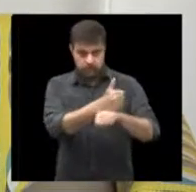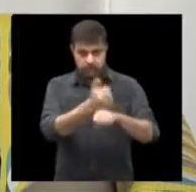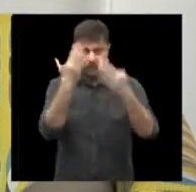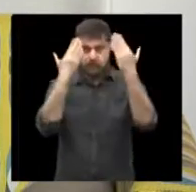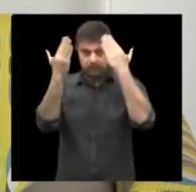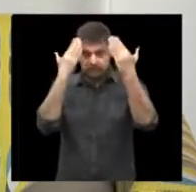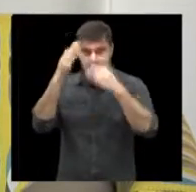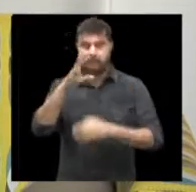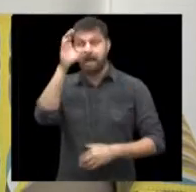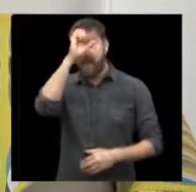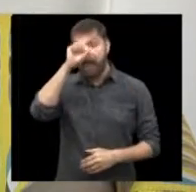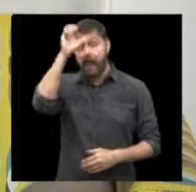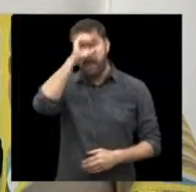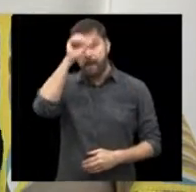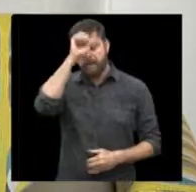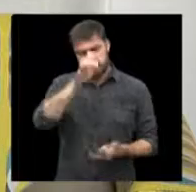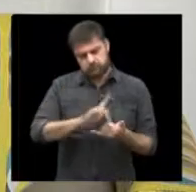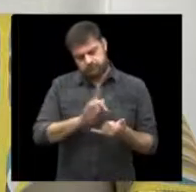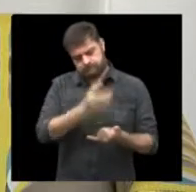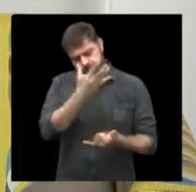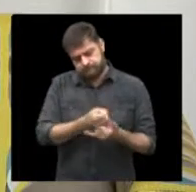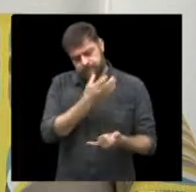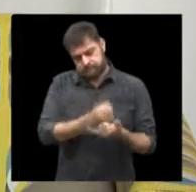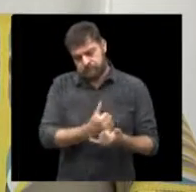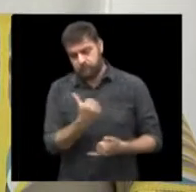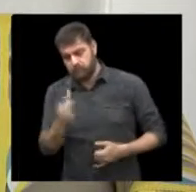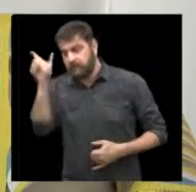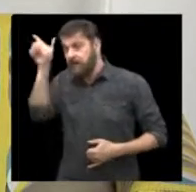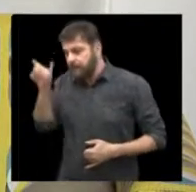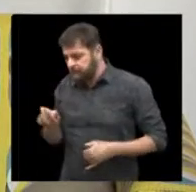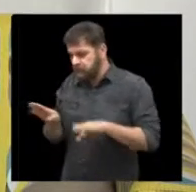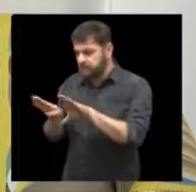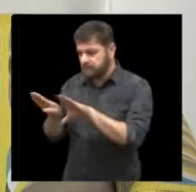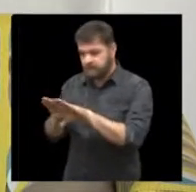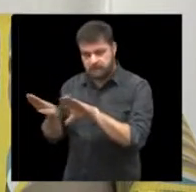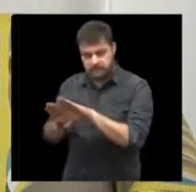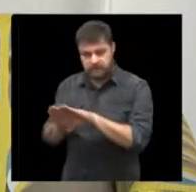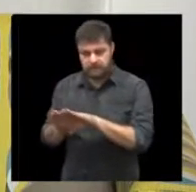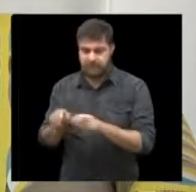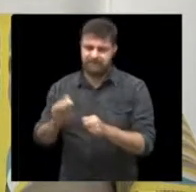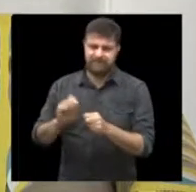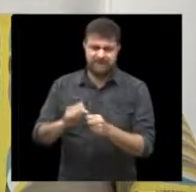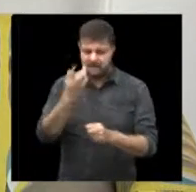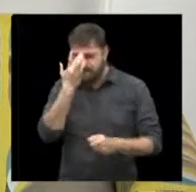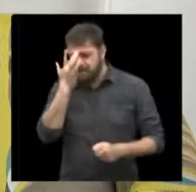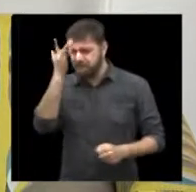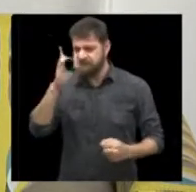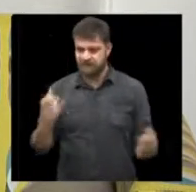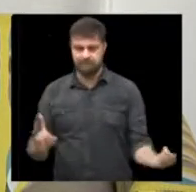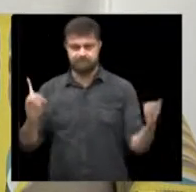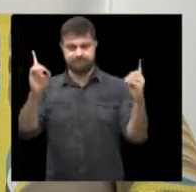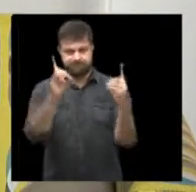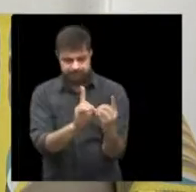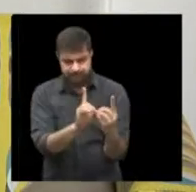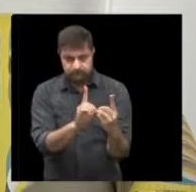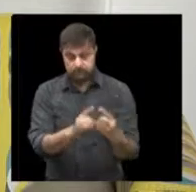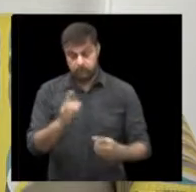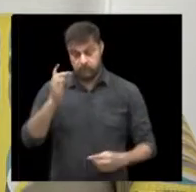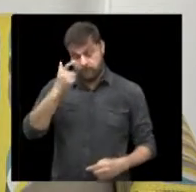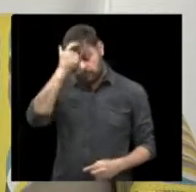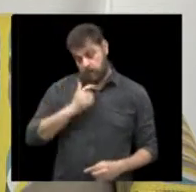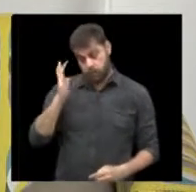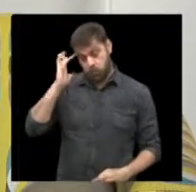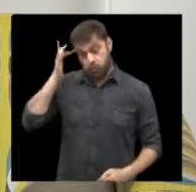aprendendo a lidar com esse novo meio, tal como os pacientes, mas que traz muitas facilidades. Então, eu acho, enquanto